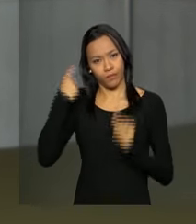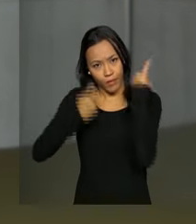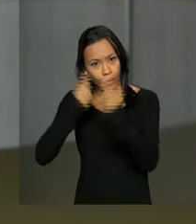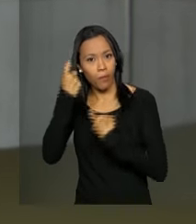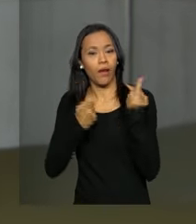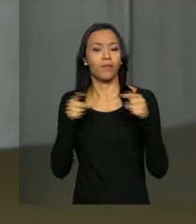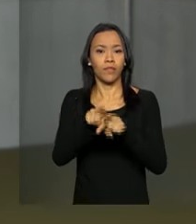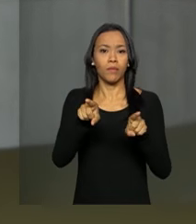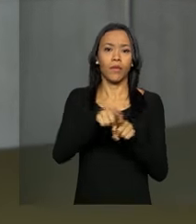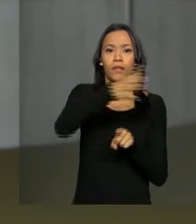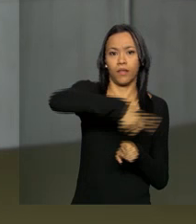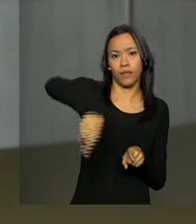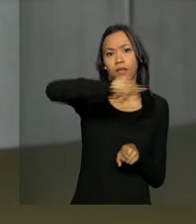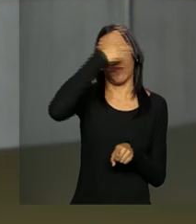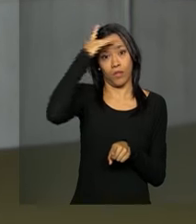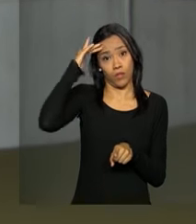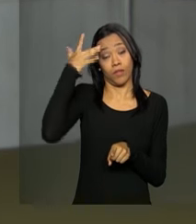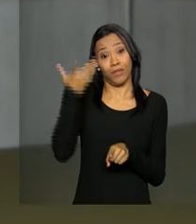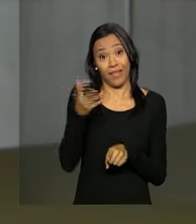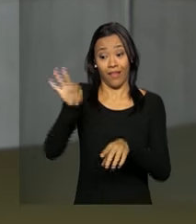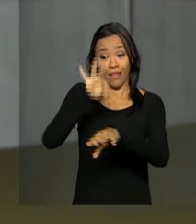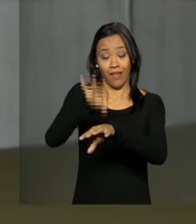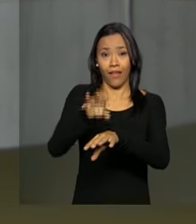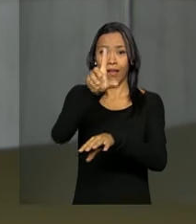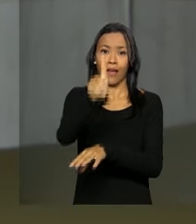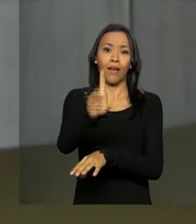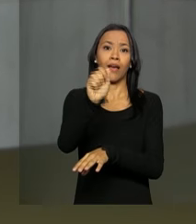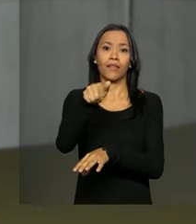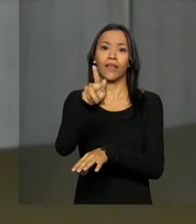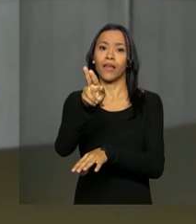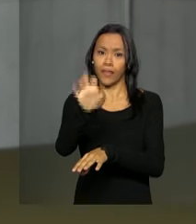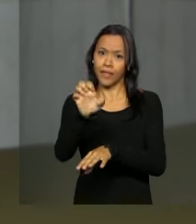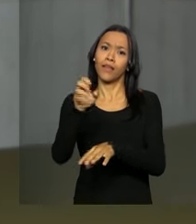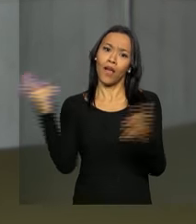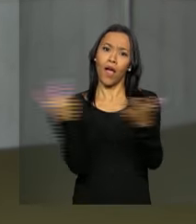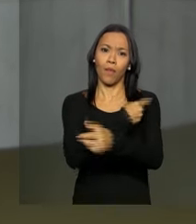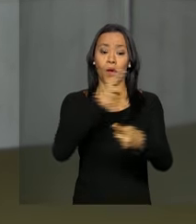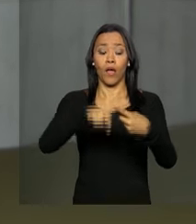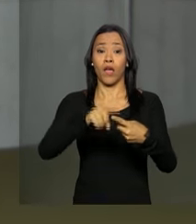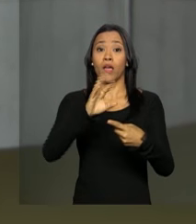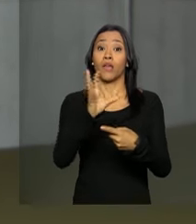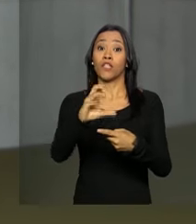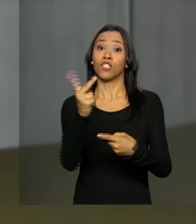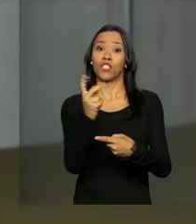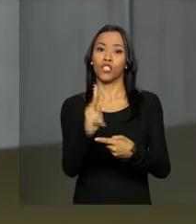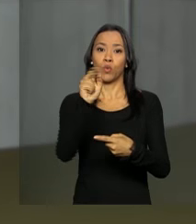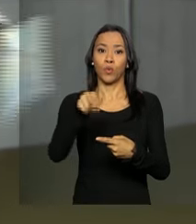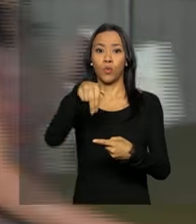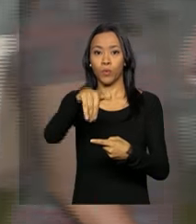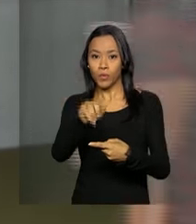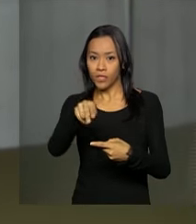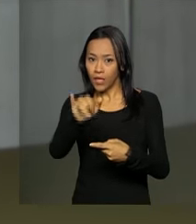da população. Isso porque, além da dengue, o Aedes aegypti também pode transmitir outras doenças, como a febre chikungunya